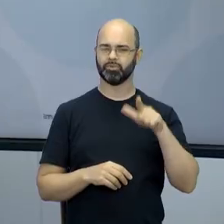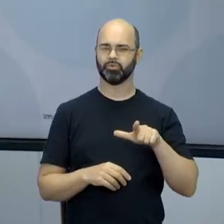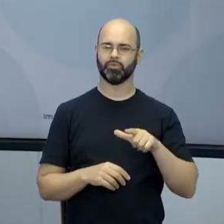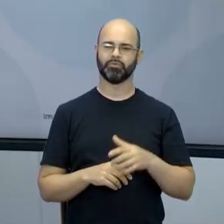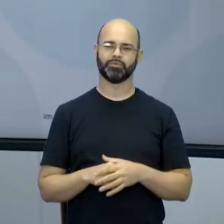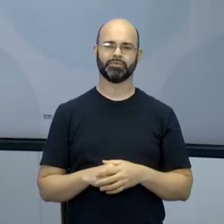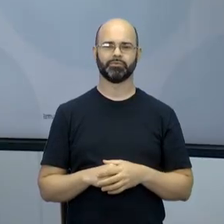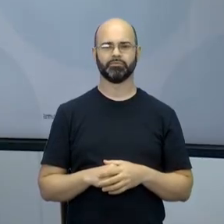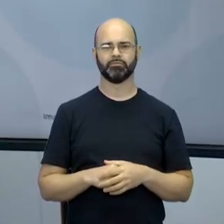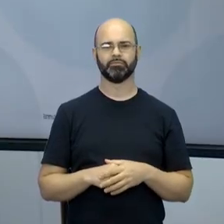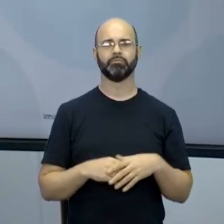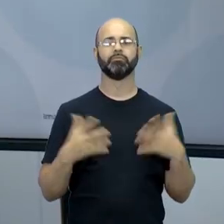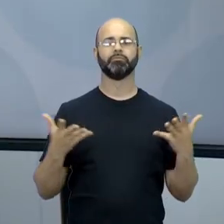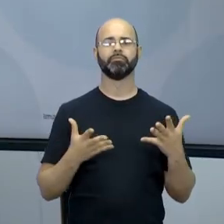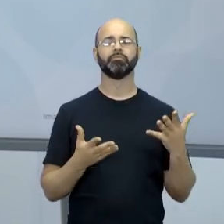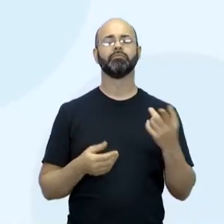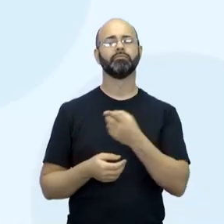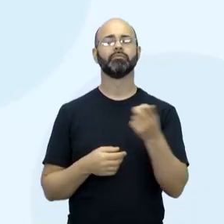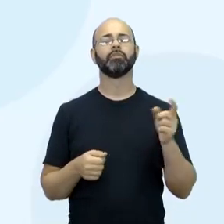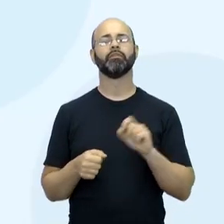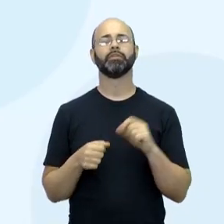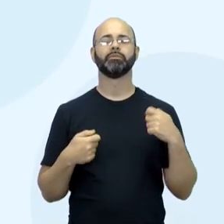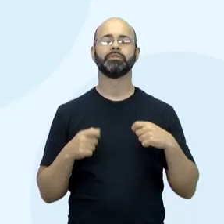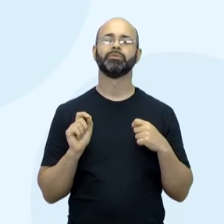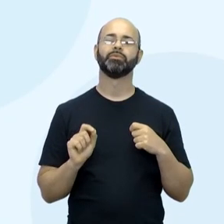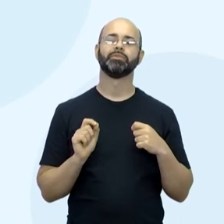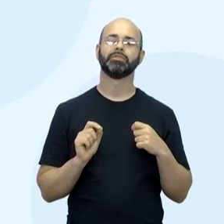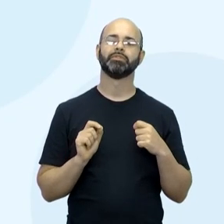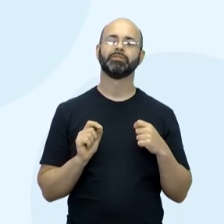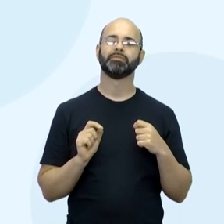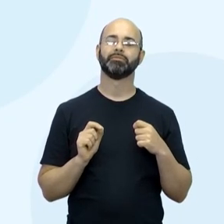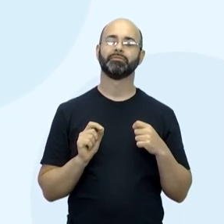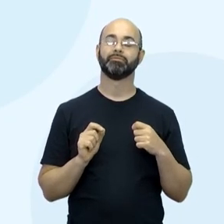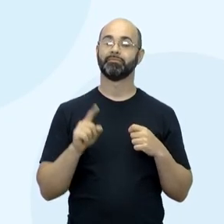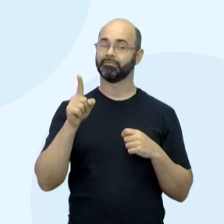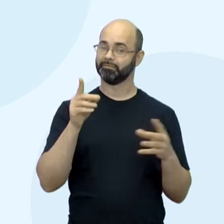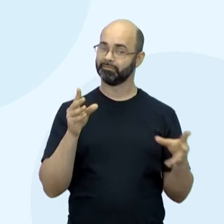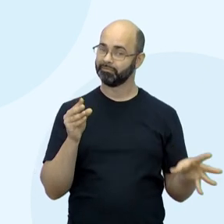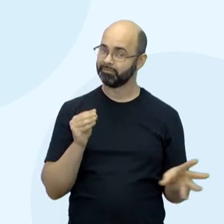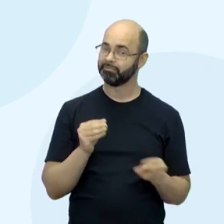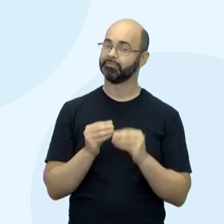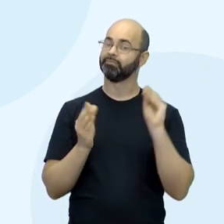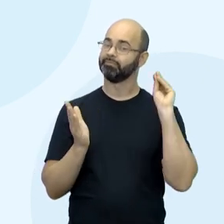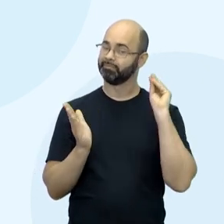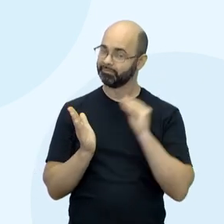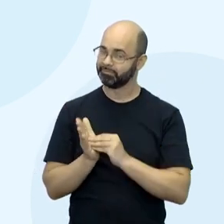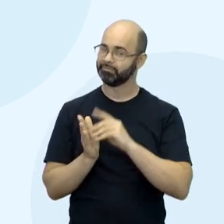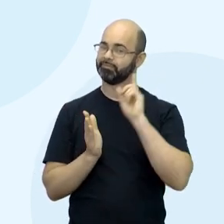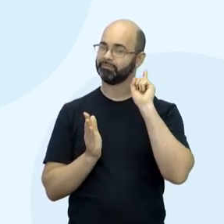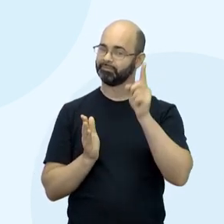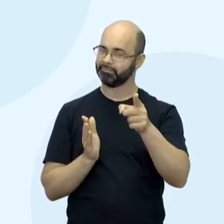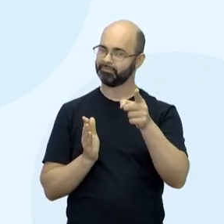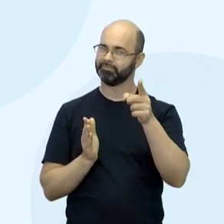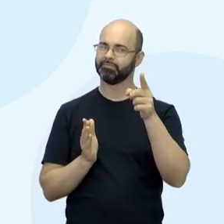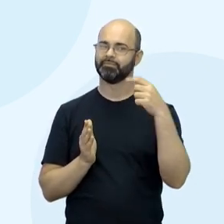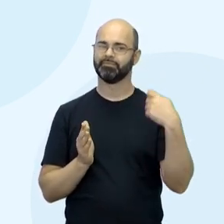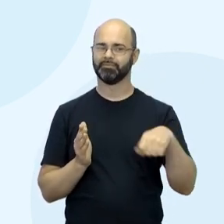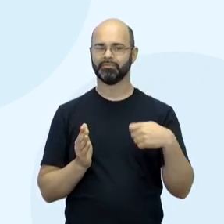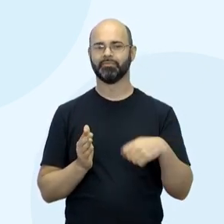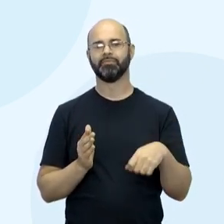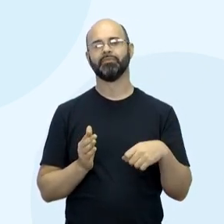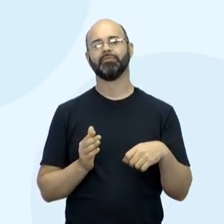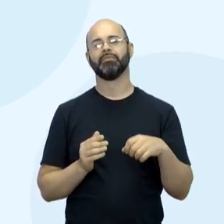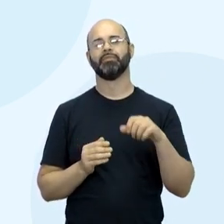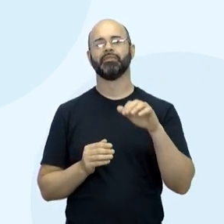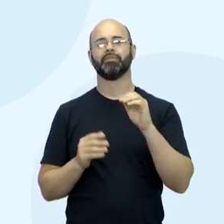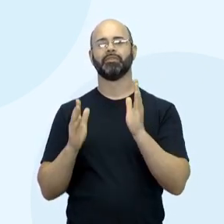o que eles têm que fazer agora? Acrescentem a filmoteca... Acrescenta, vou circular aqui. Acrescenta mesmo a sua filmoteca